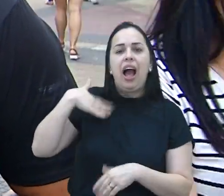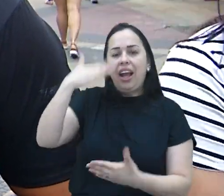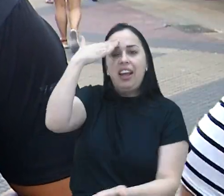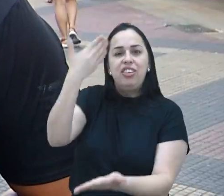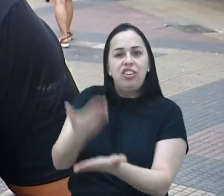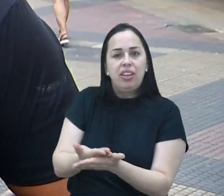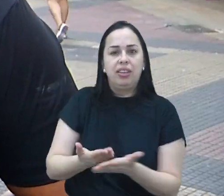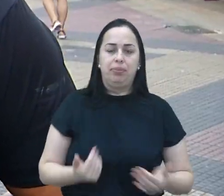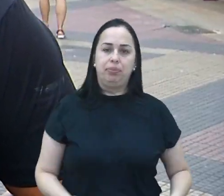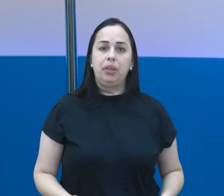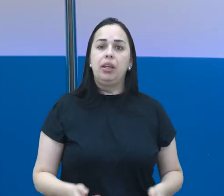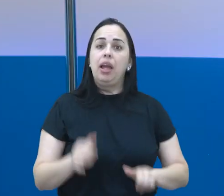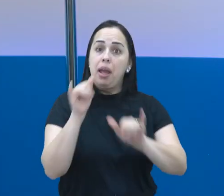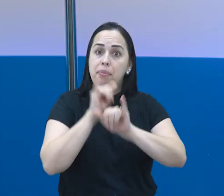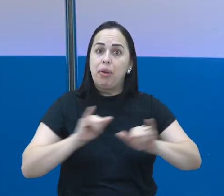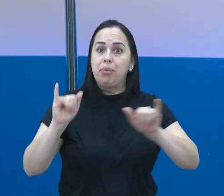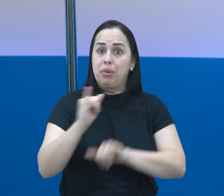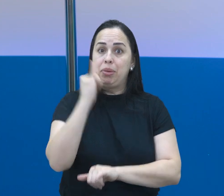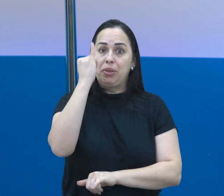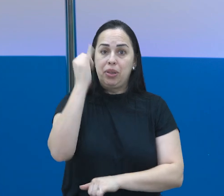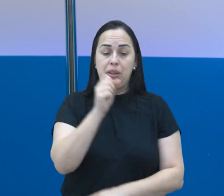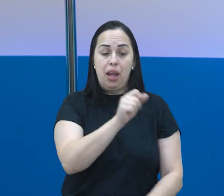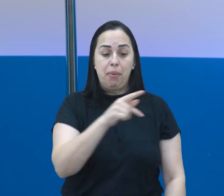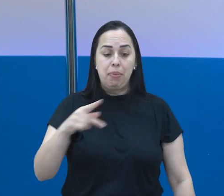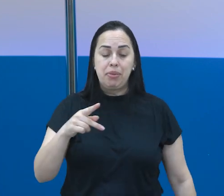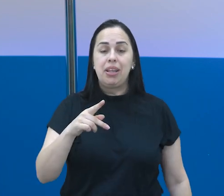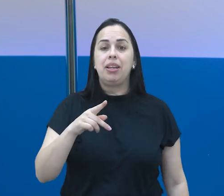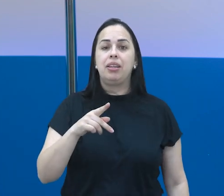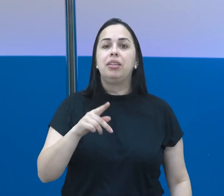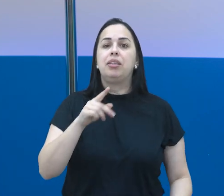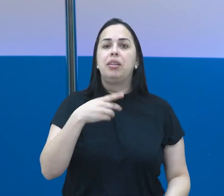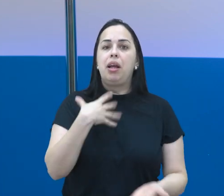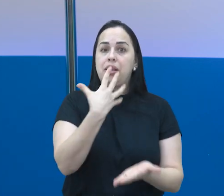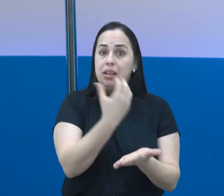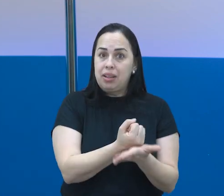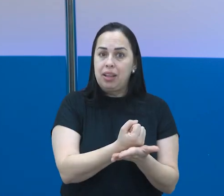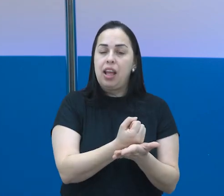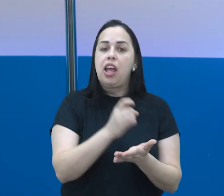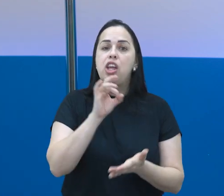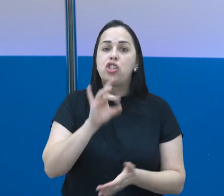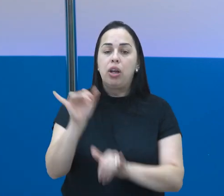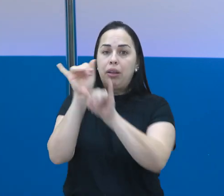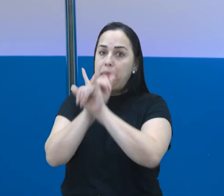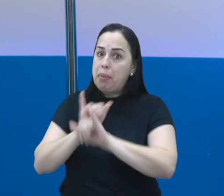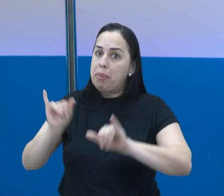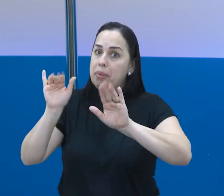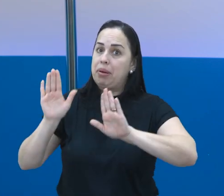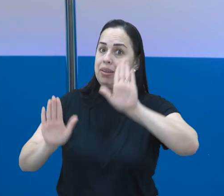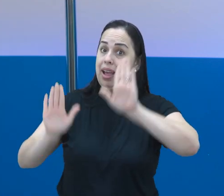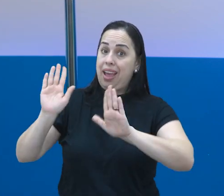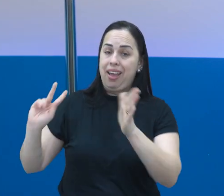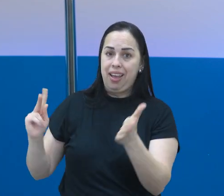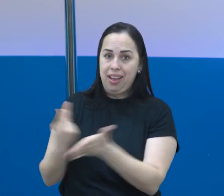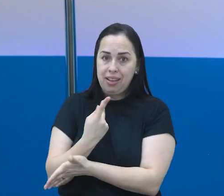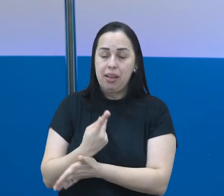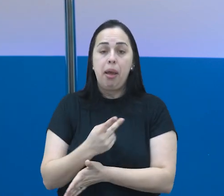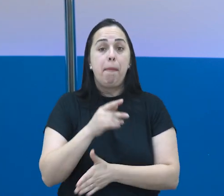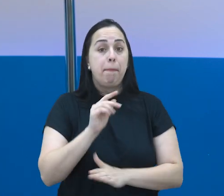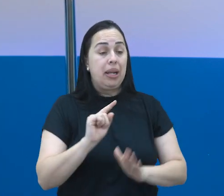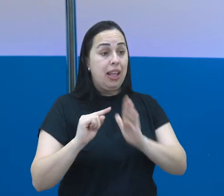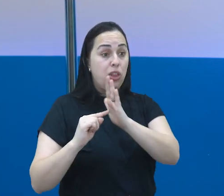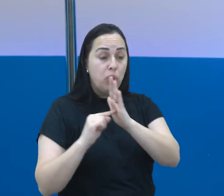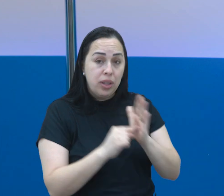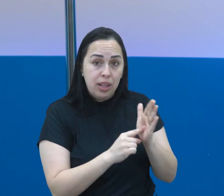na mentira, né? É importante ressaltar que o Pardal recebe somente denúncias de propaganda eleitoral